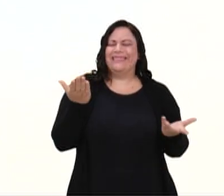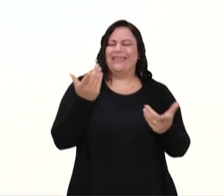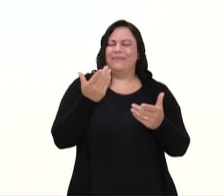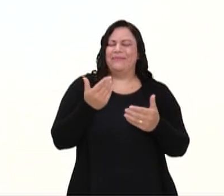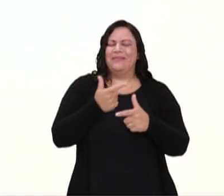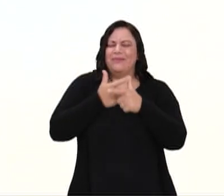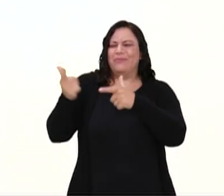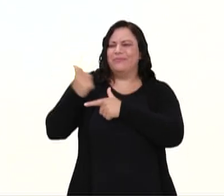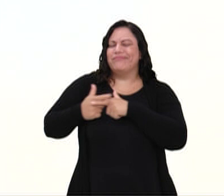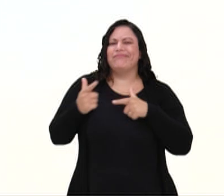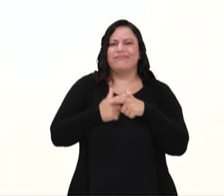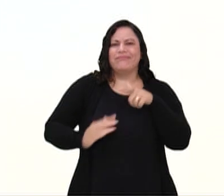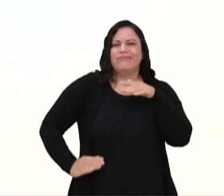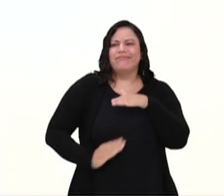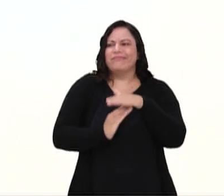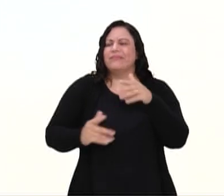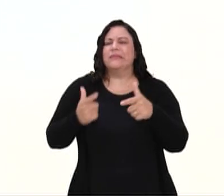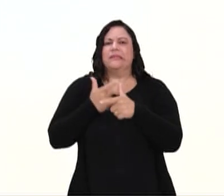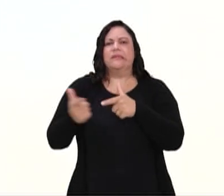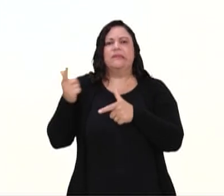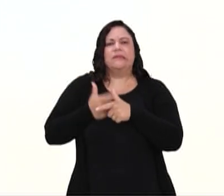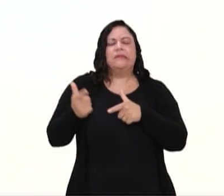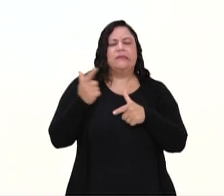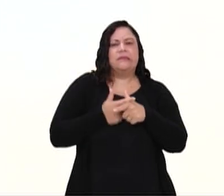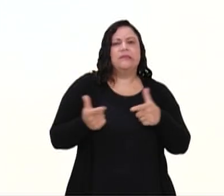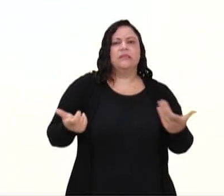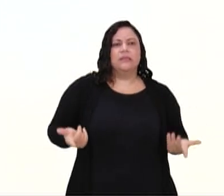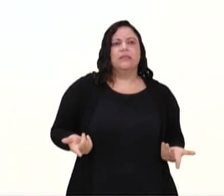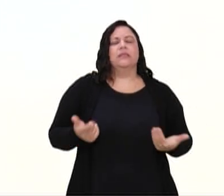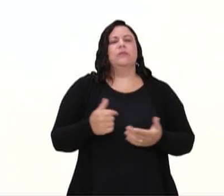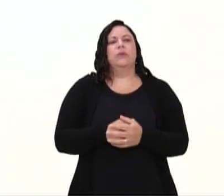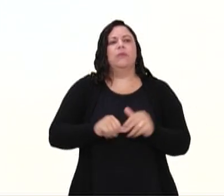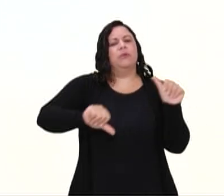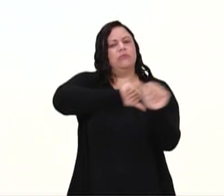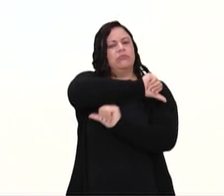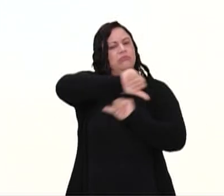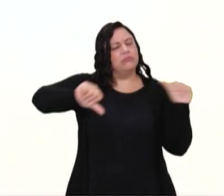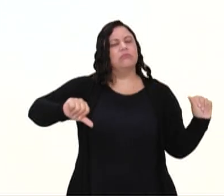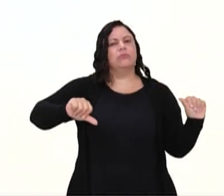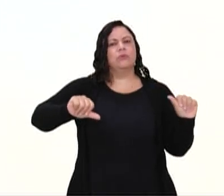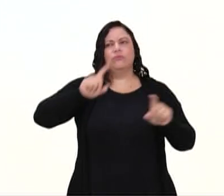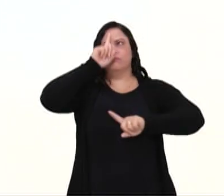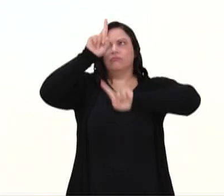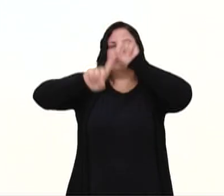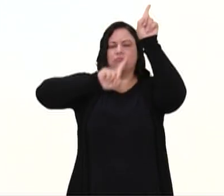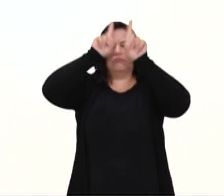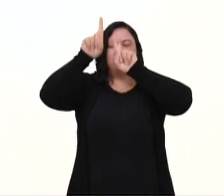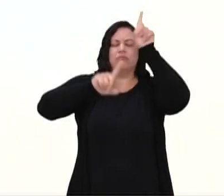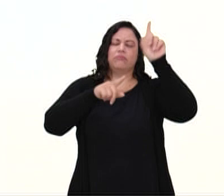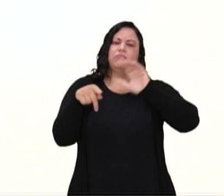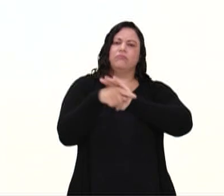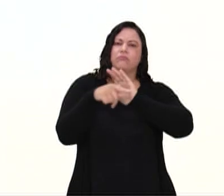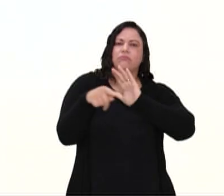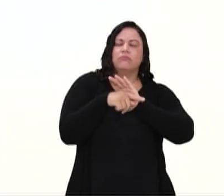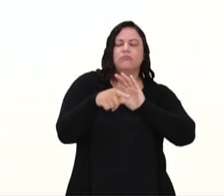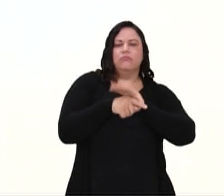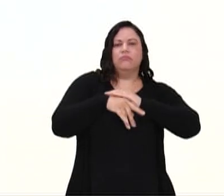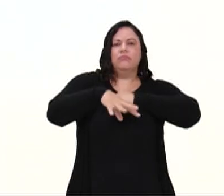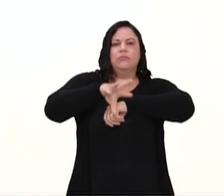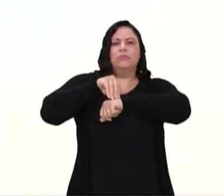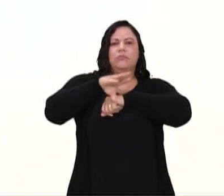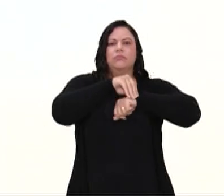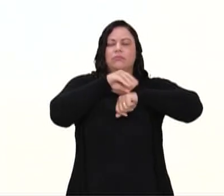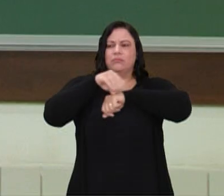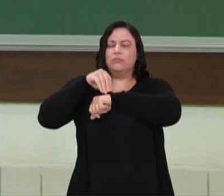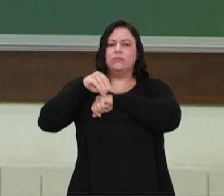virar essa história. E acabou usando esse conhecimento dele